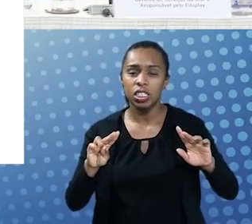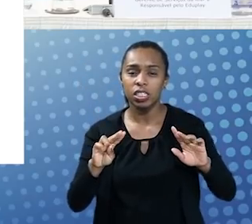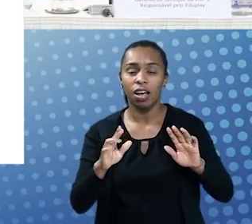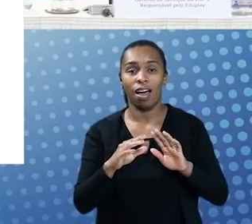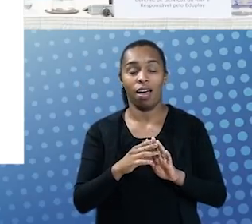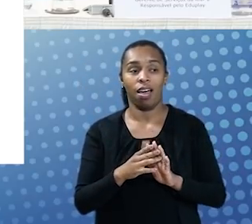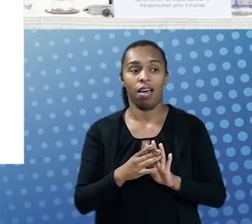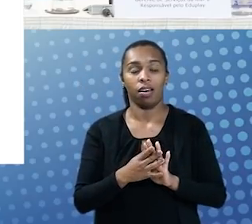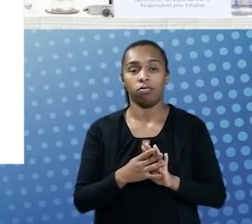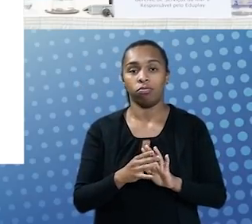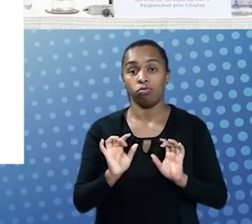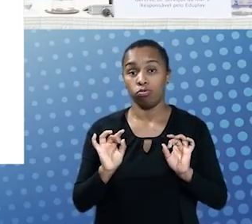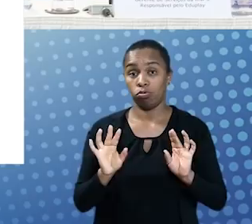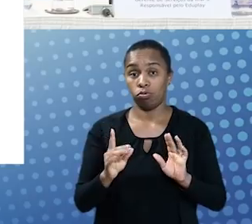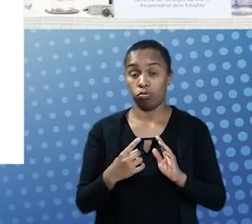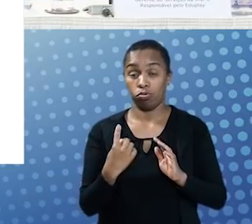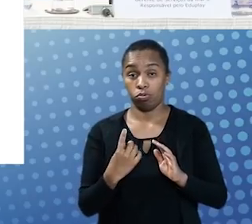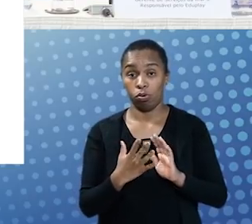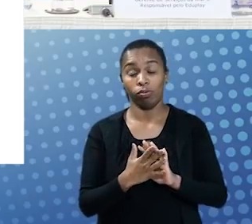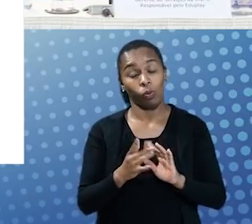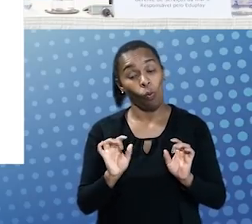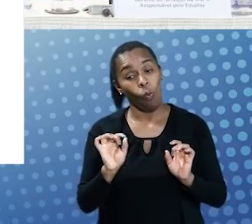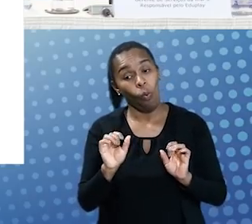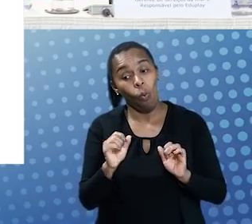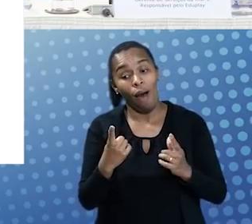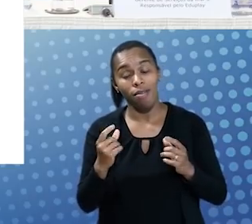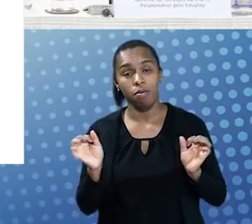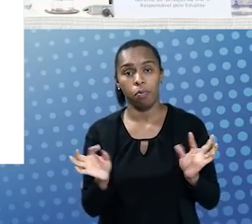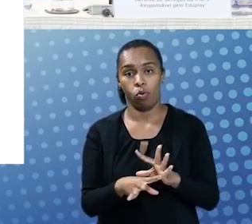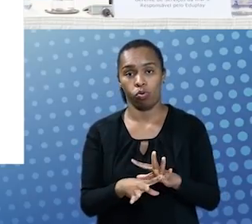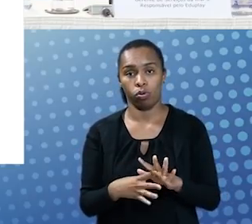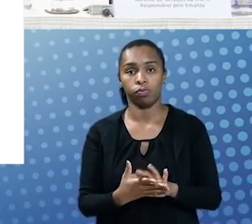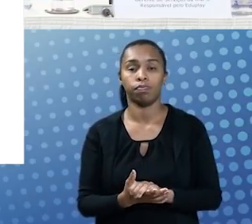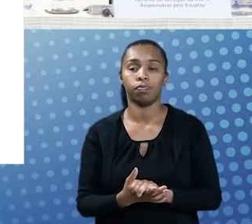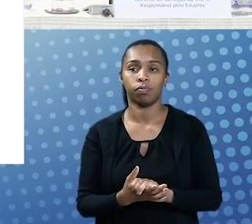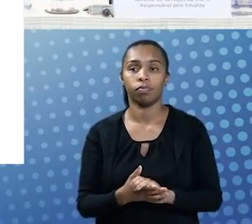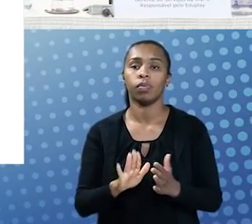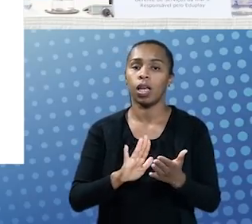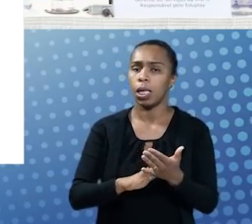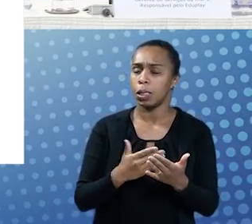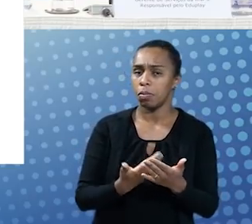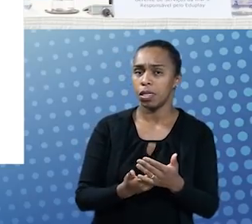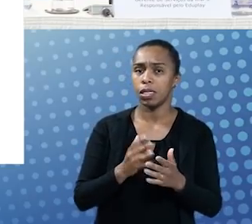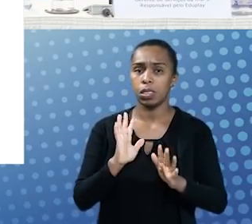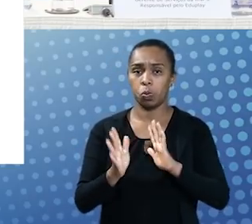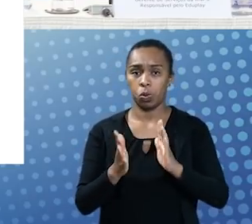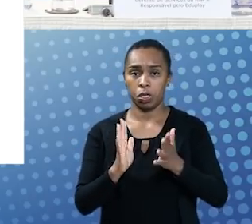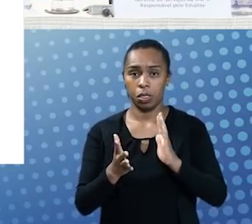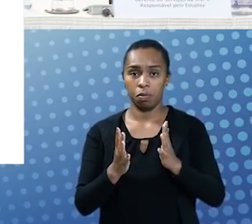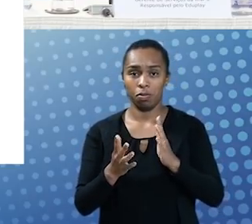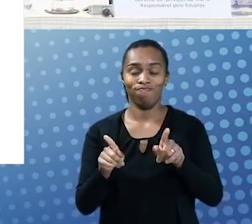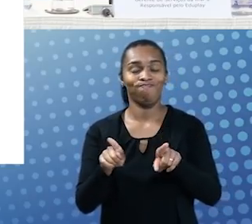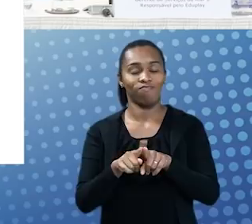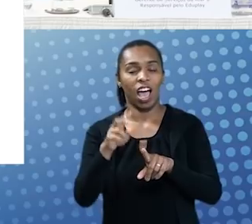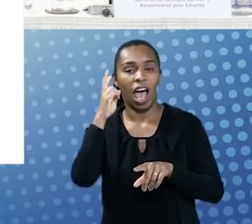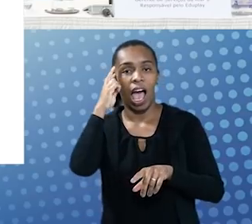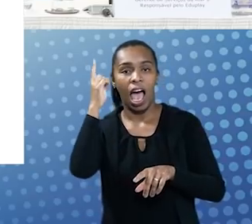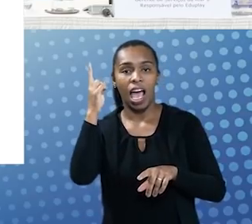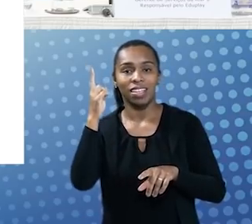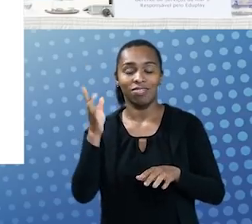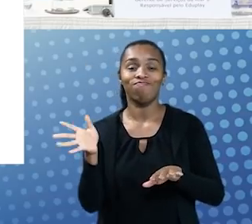isso já está quase pronto. A interpretação em libras. Então, a ideia também é